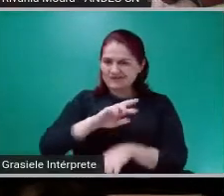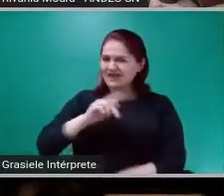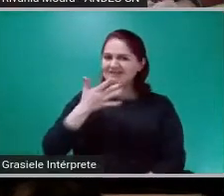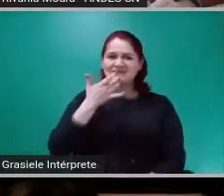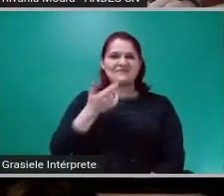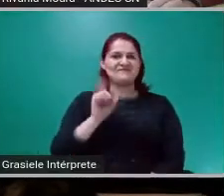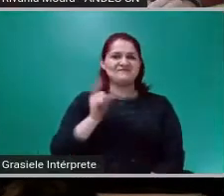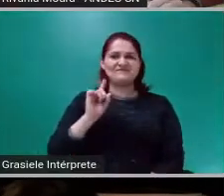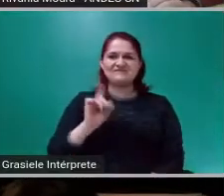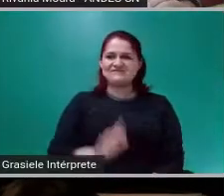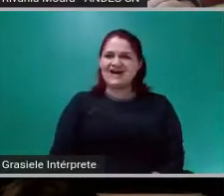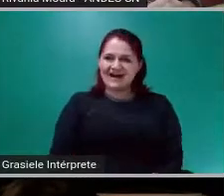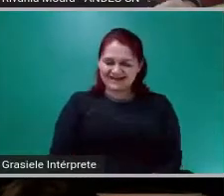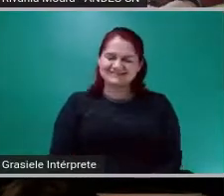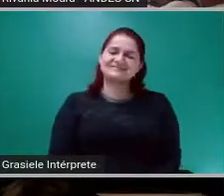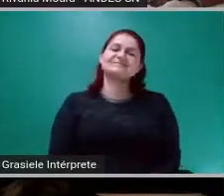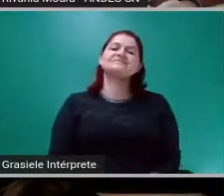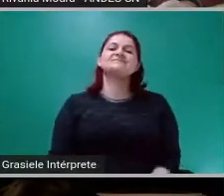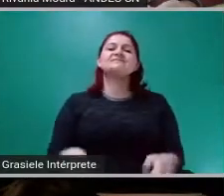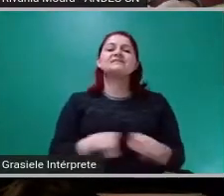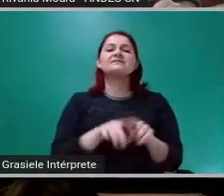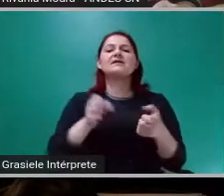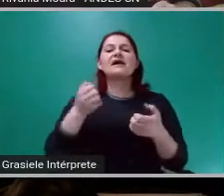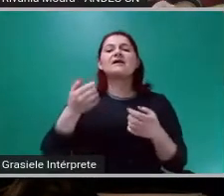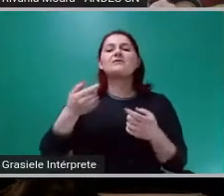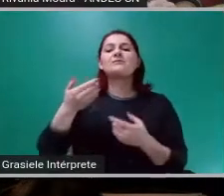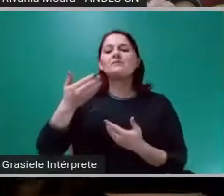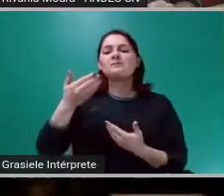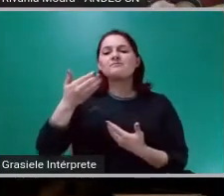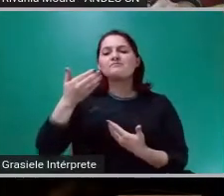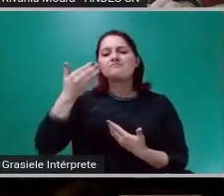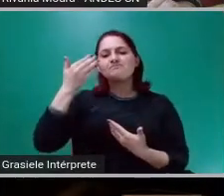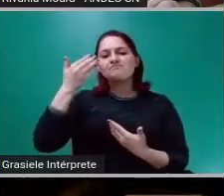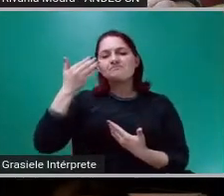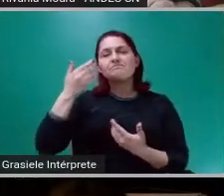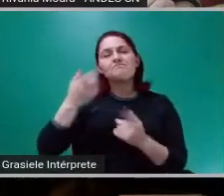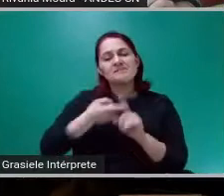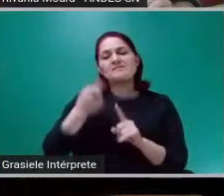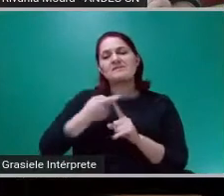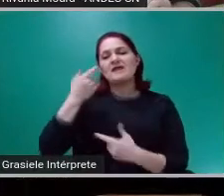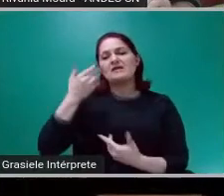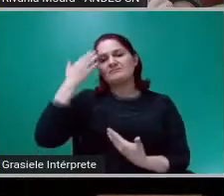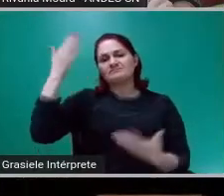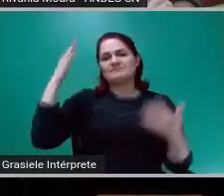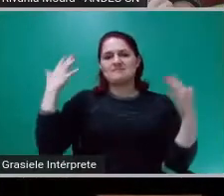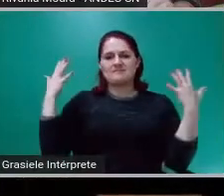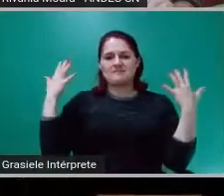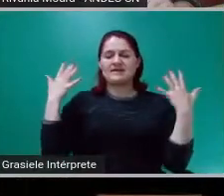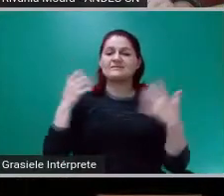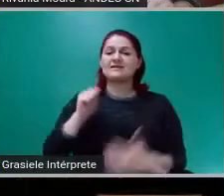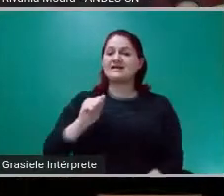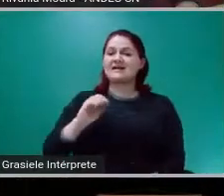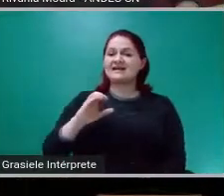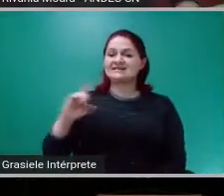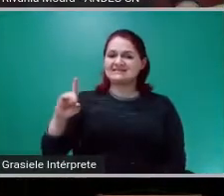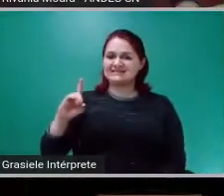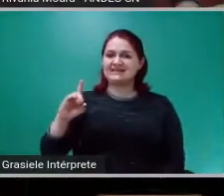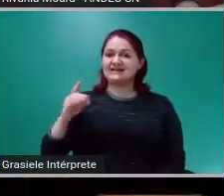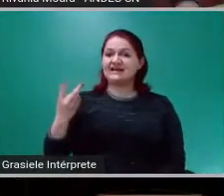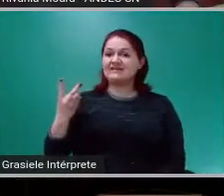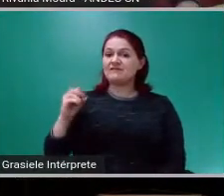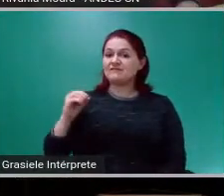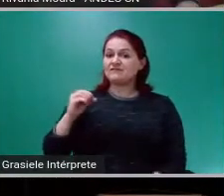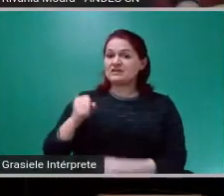Eu quero, em primeiro lugar, parabenizar a Auditoria Cidadã da Dívida, pelos 20 anos de luta.